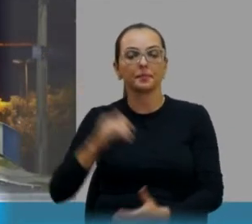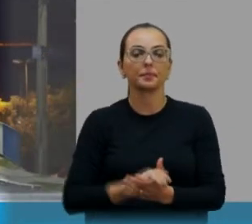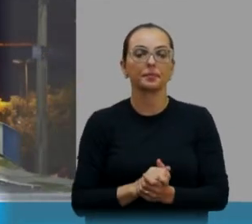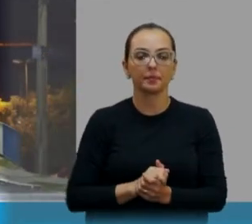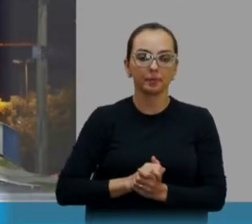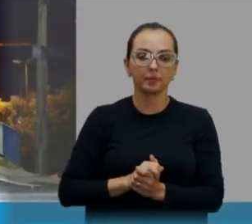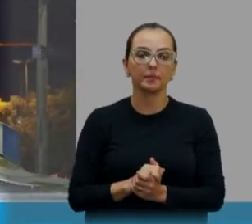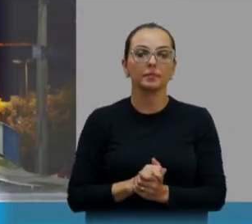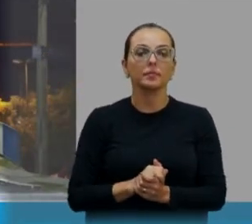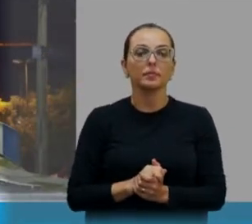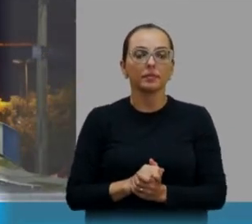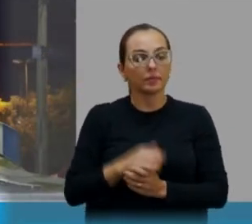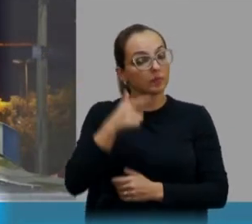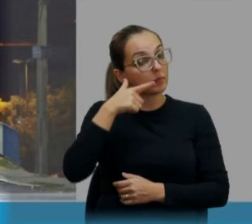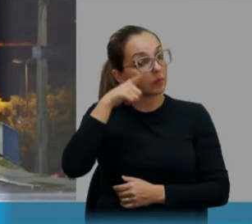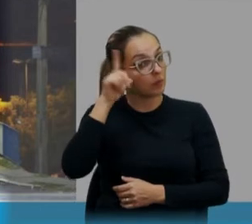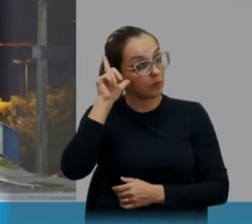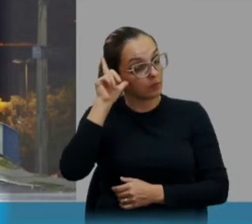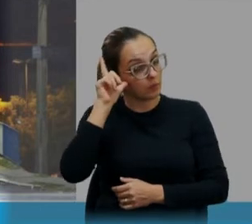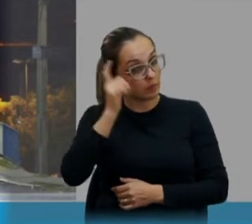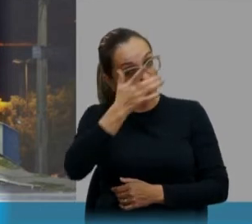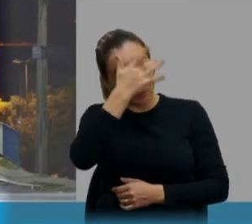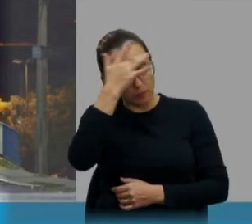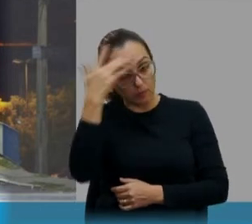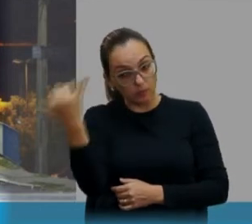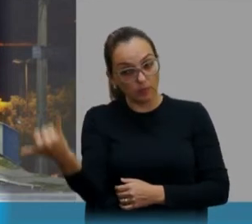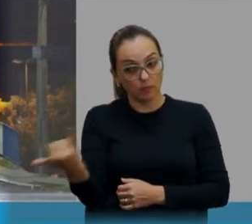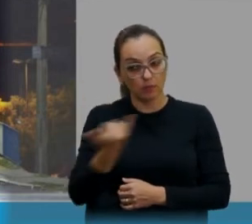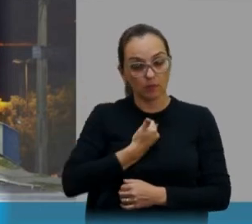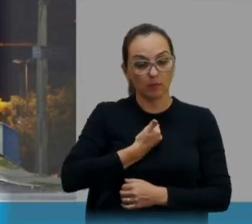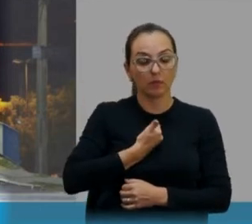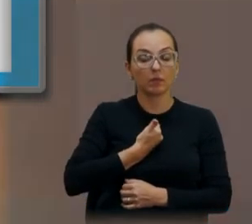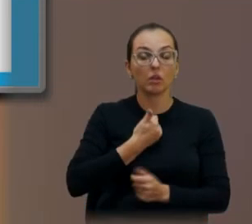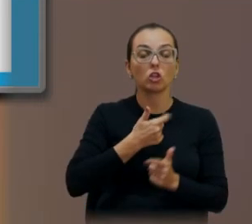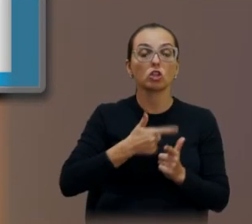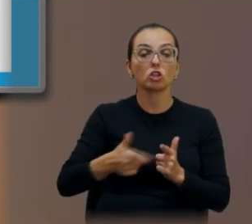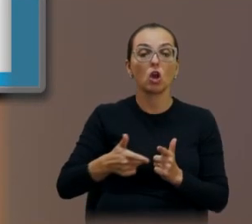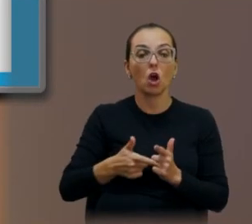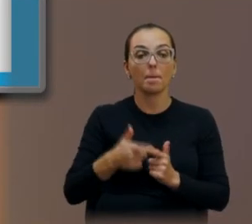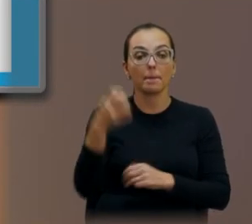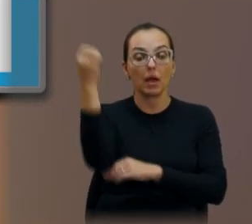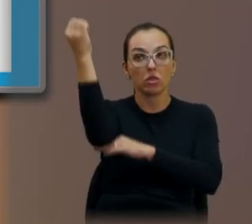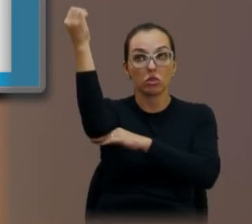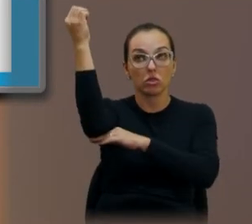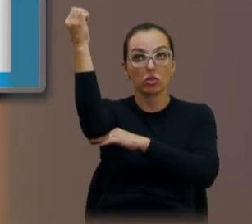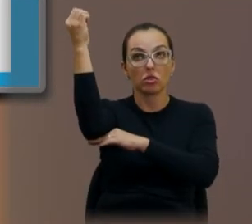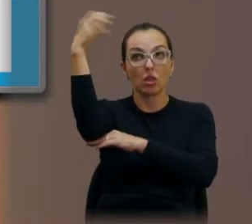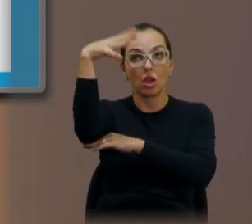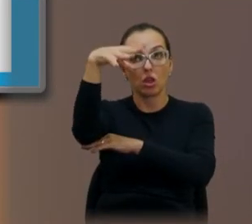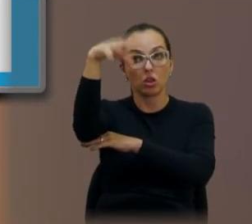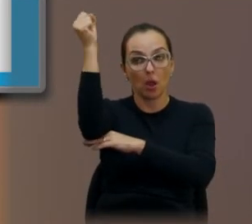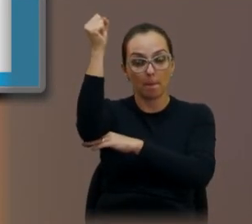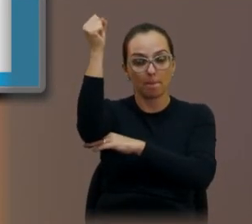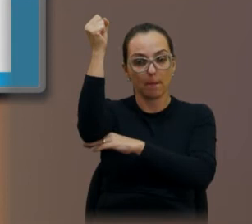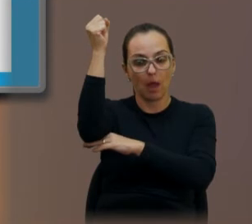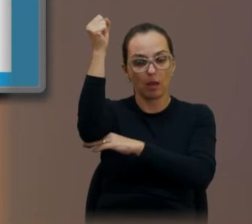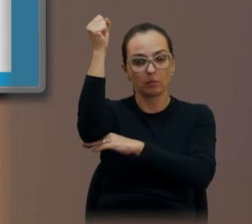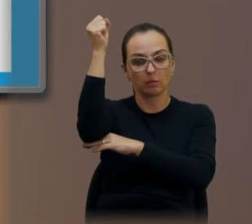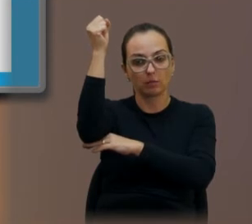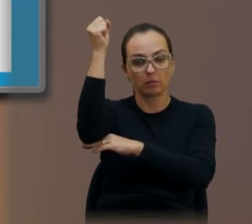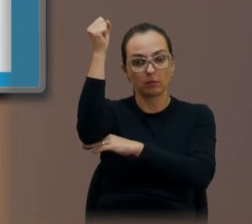eu recebi uma reclamação, tem três lâmpadas queimadas na Mariange